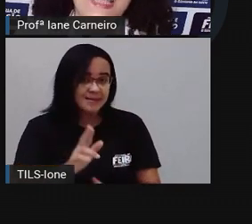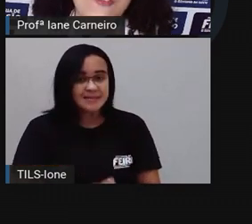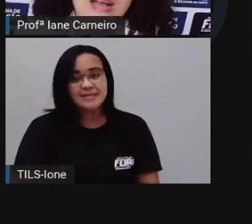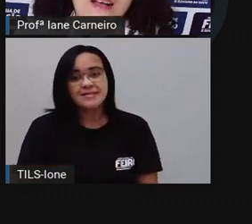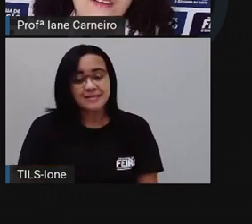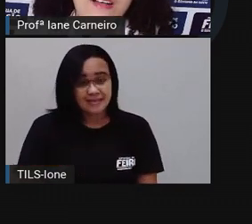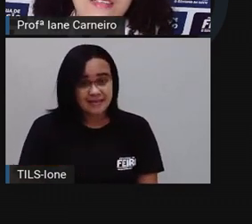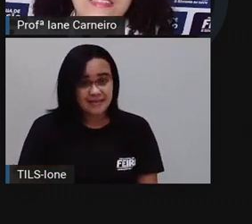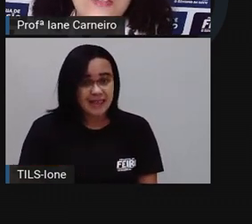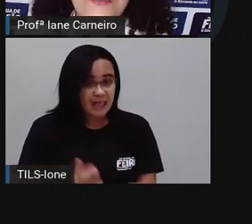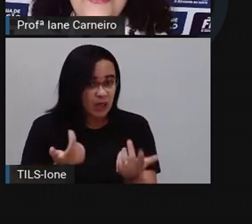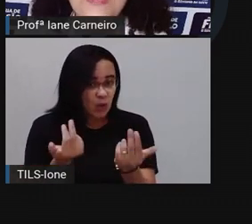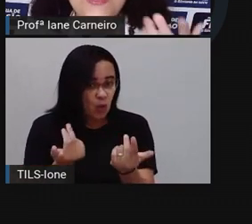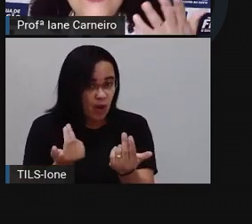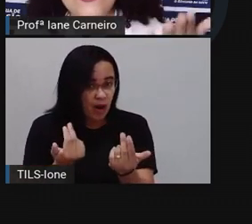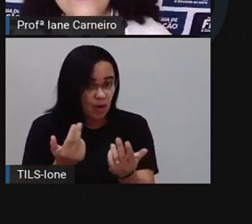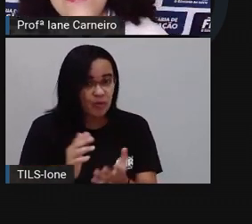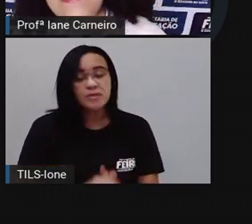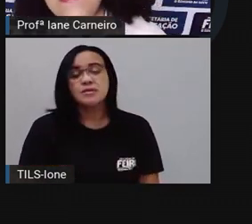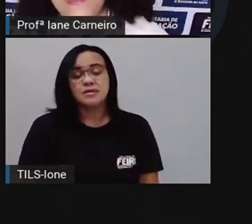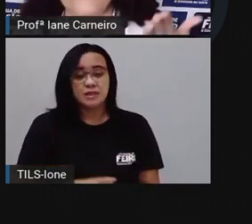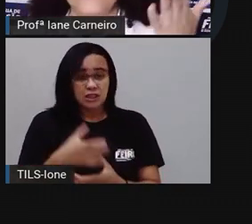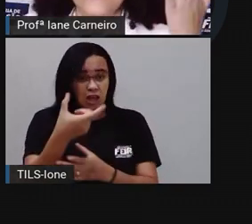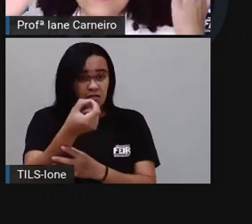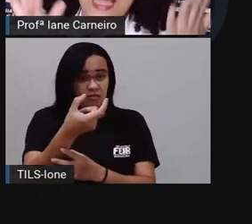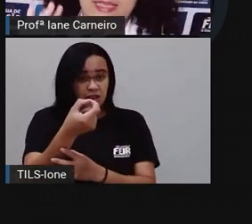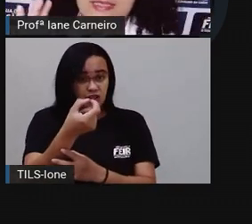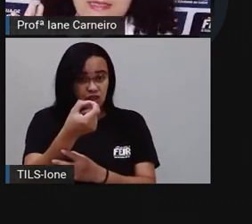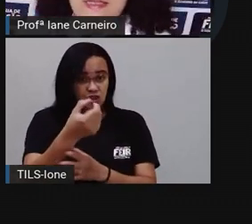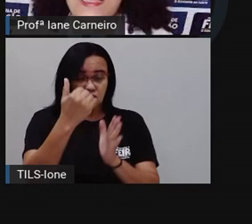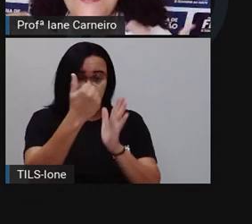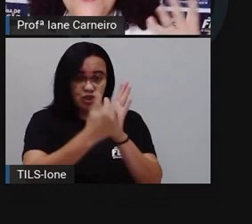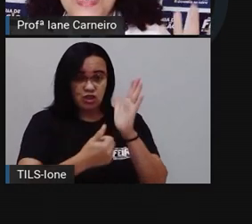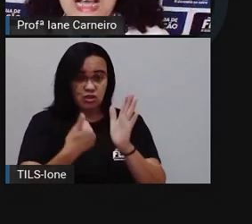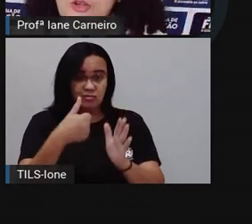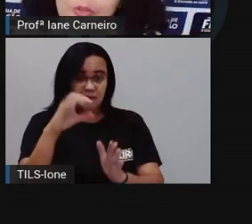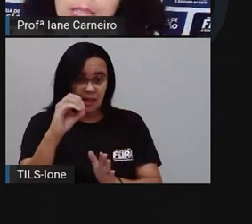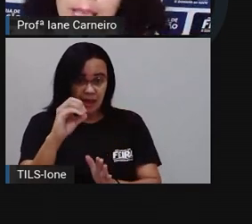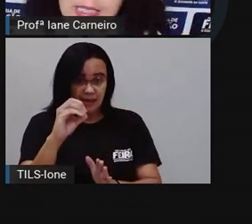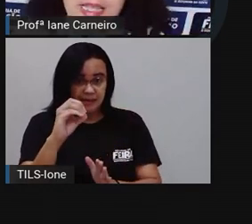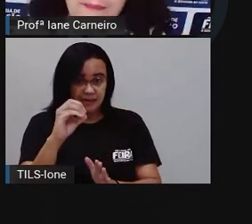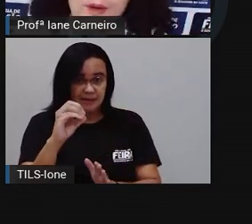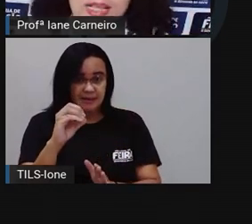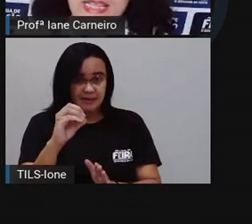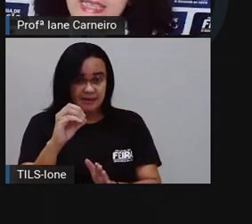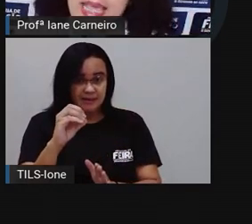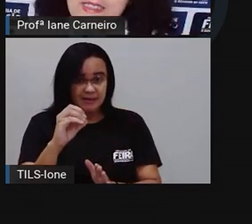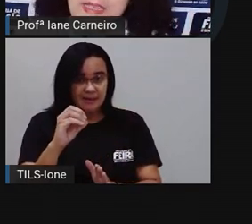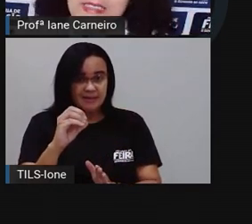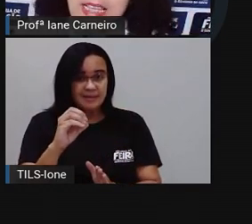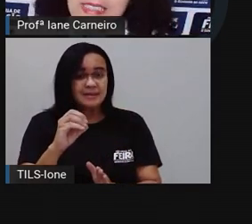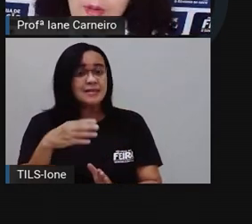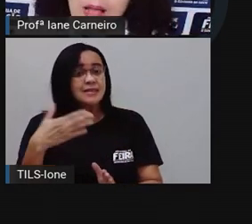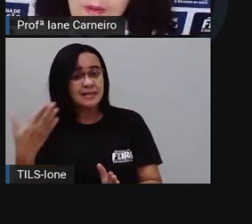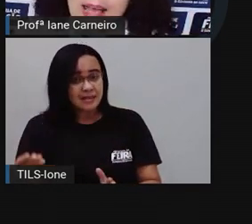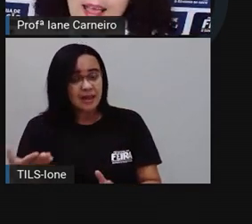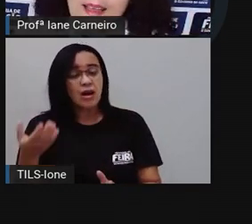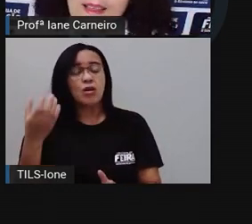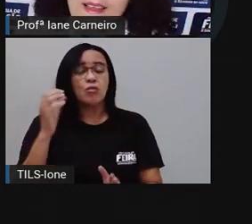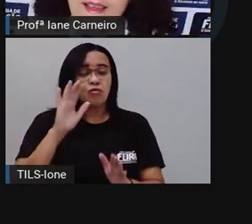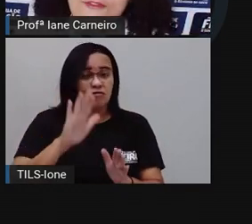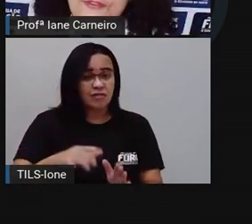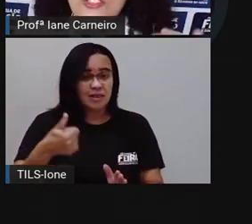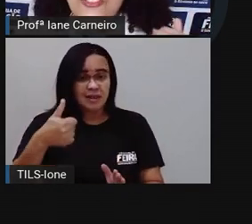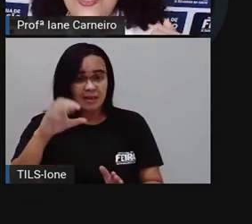É igual, ó, se eu tenho 20, eu tiro 10. Eu vou ficar com 10, né? Porque 10 mais 10 é igual a